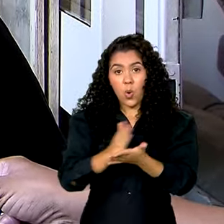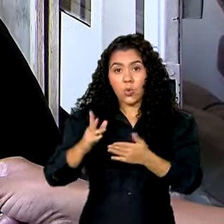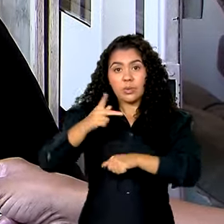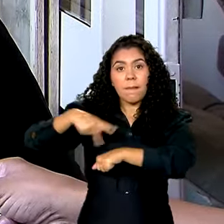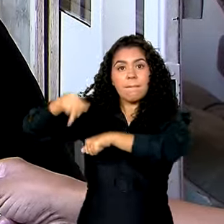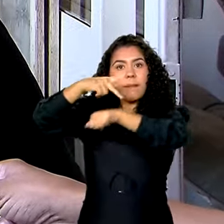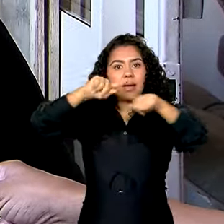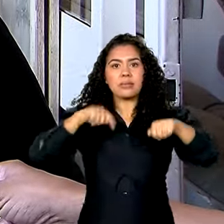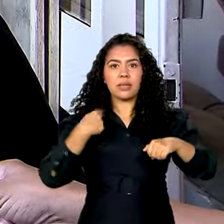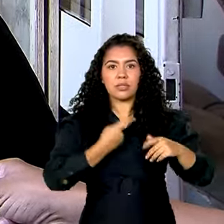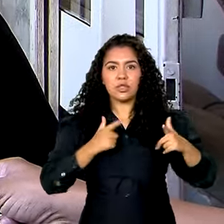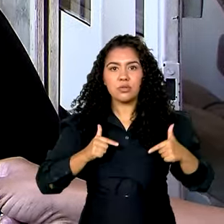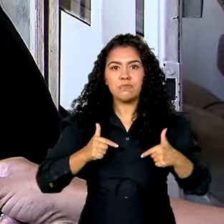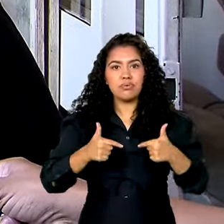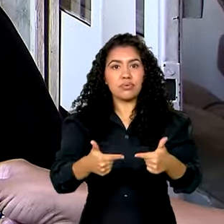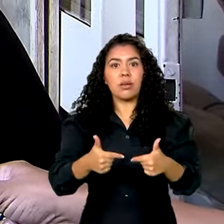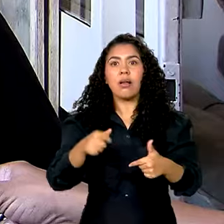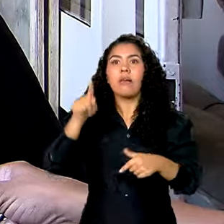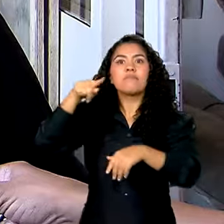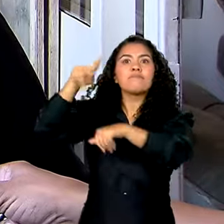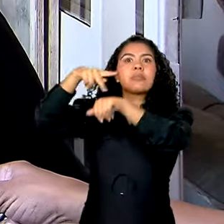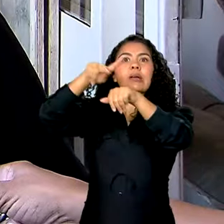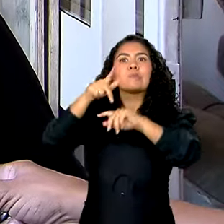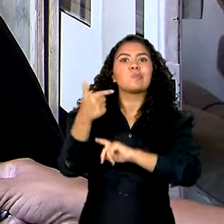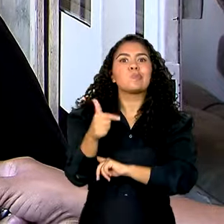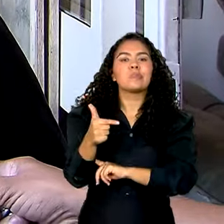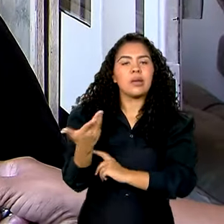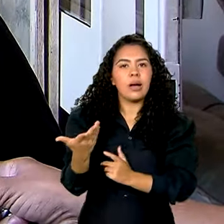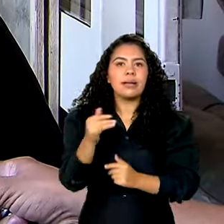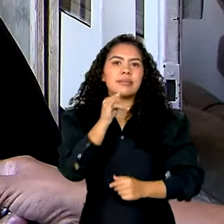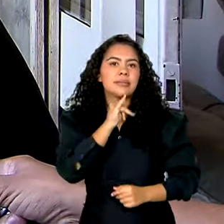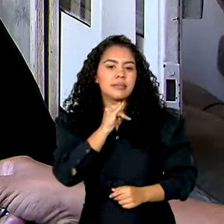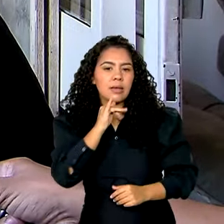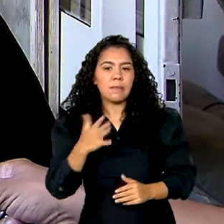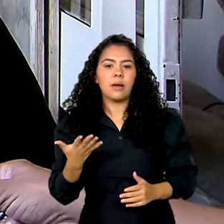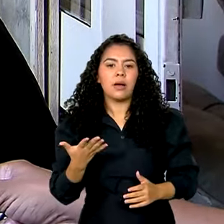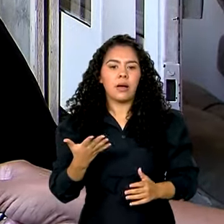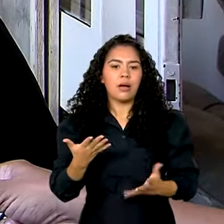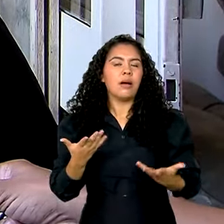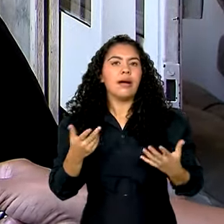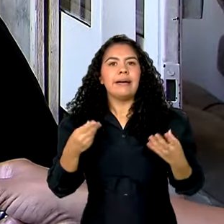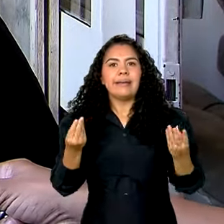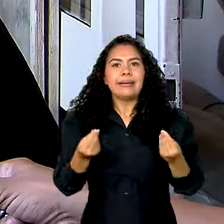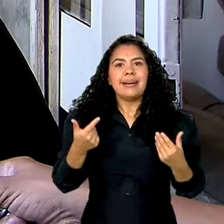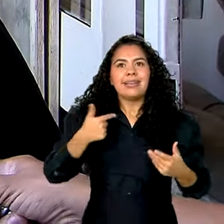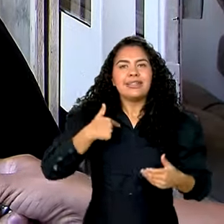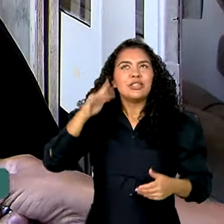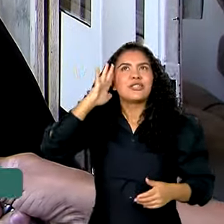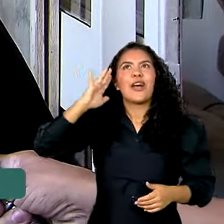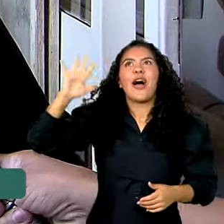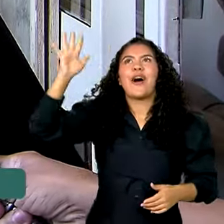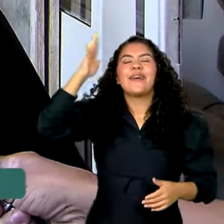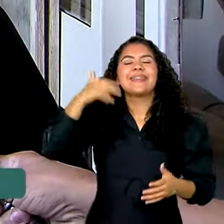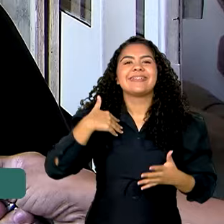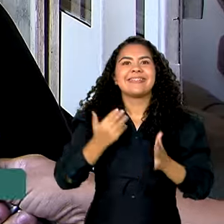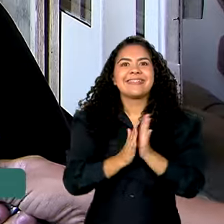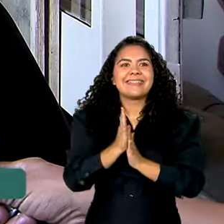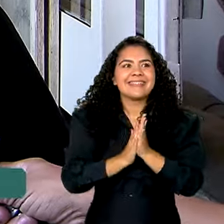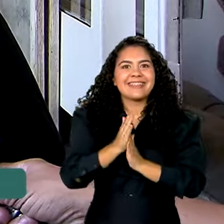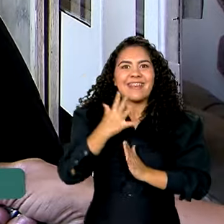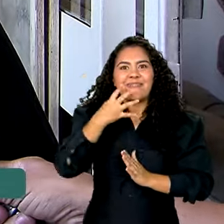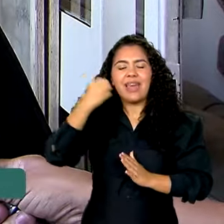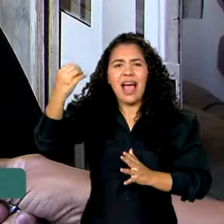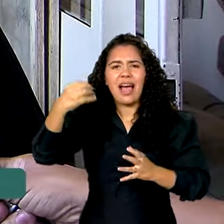onde isso não acontece. E aí fica aquela margem para uma viagem que é um sonho, acabar podendo ser frustrada.